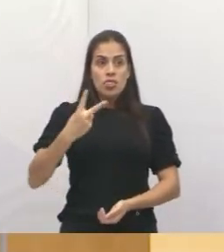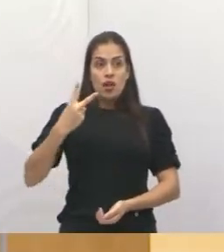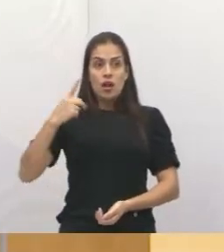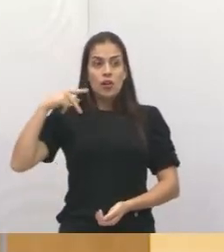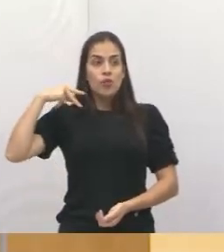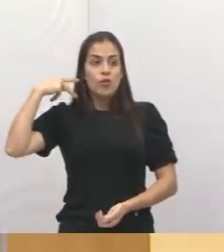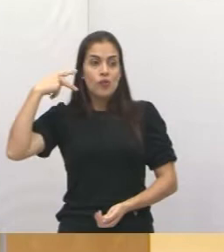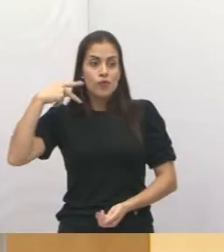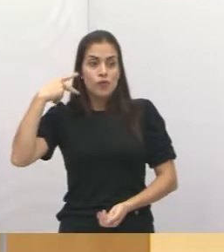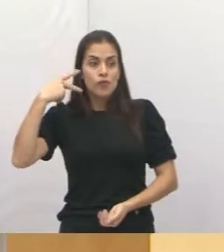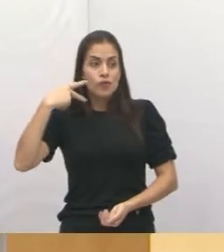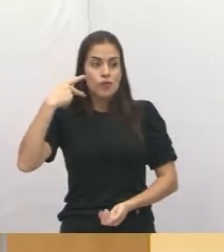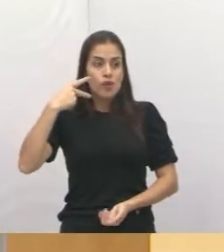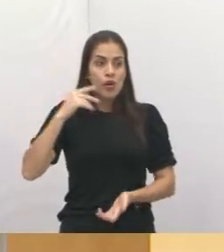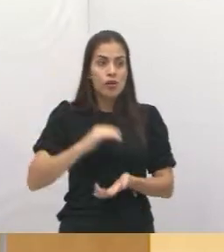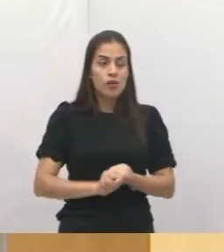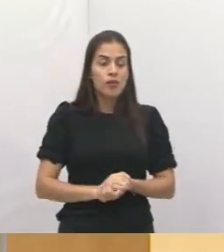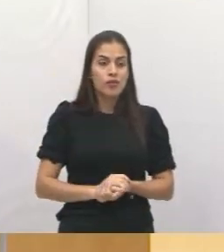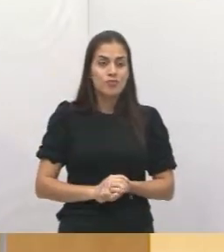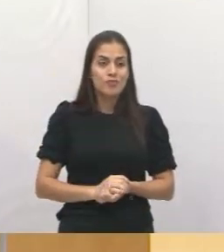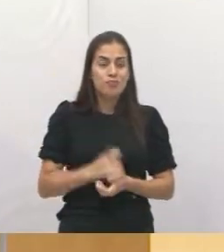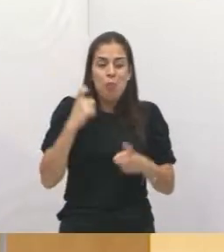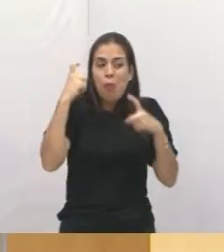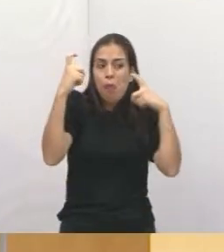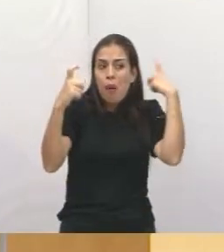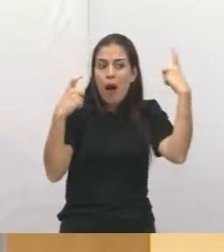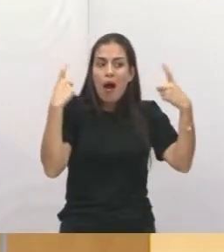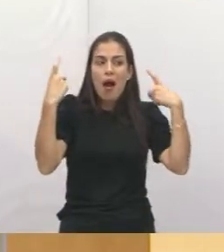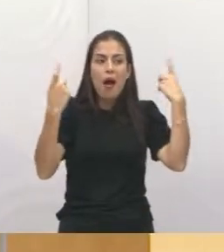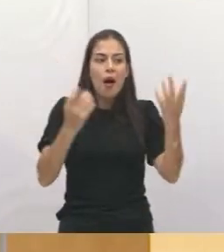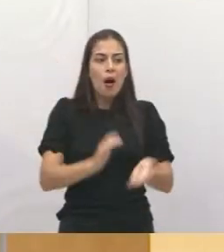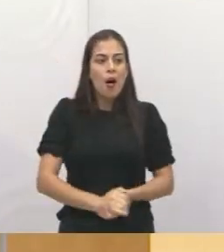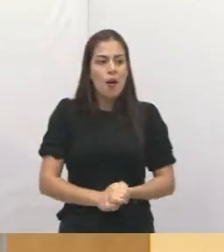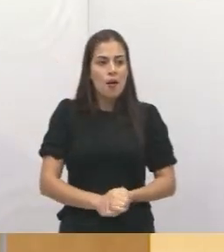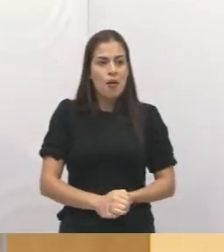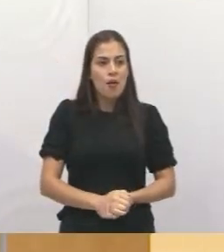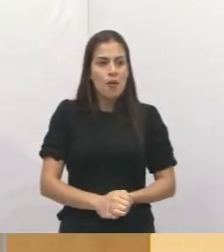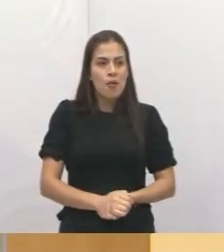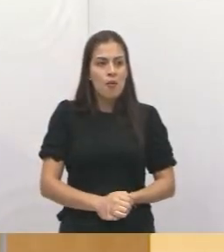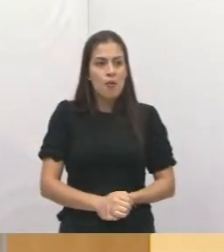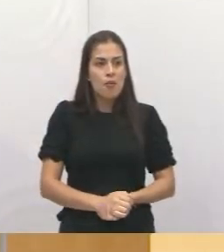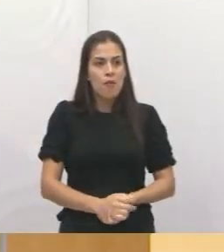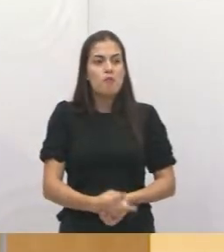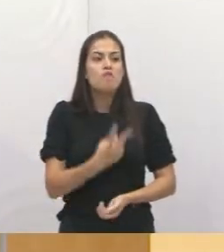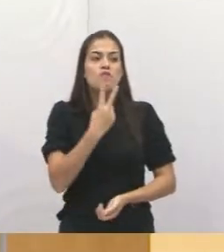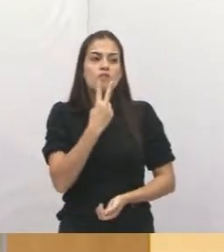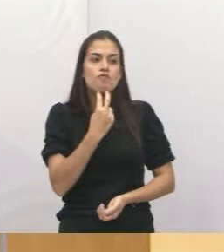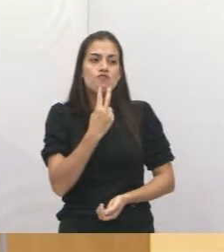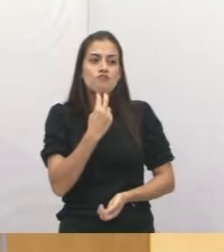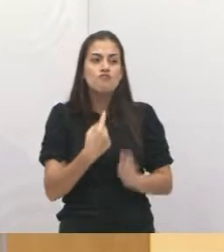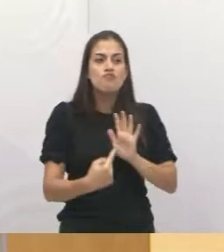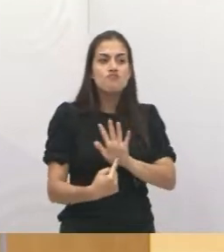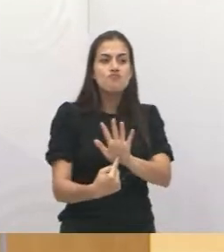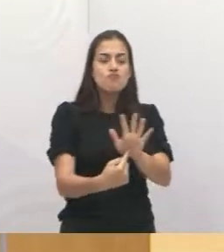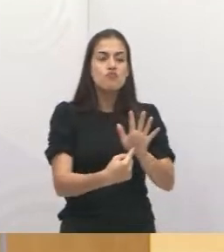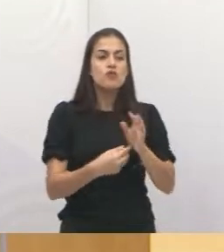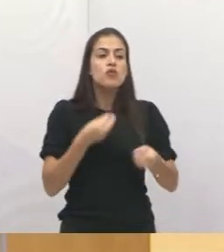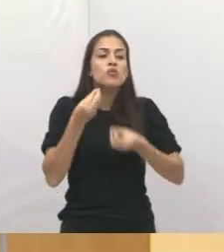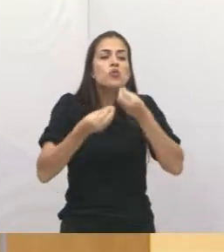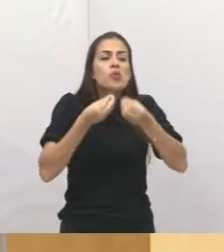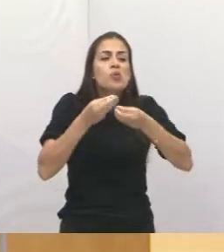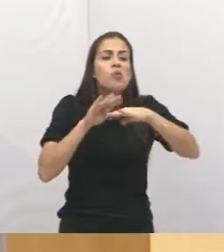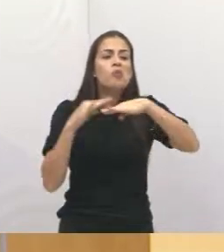coçando. Ele veio aqui hoje na tribuna, o vereador do Parque Neia Lua, nosso amigo, companheiro de trabalho, Valmir, e mostrou a situação que está o Meia Lua.